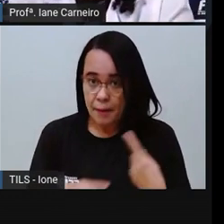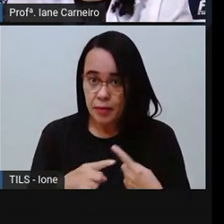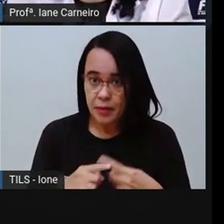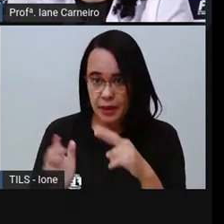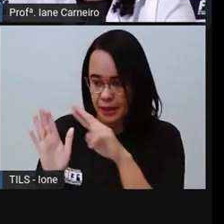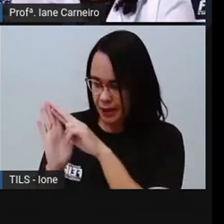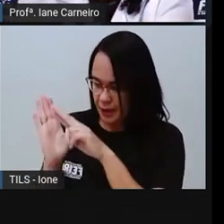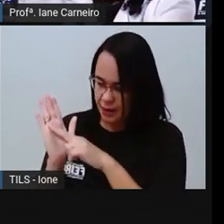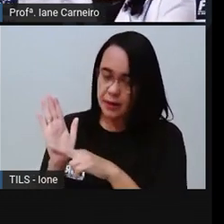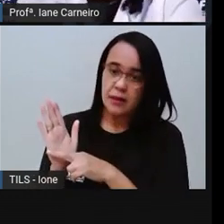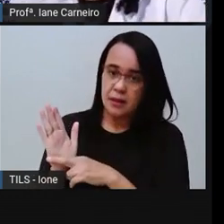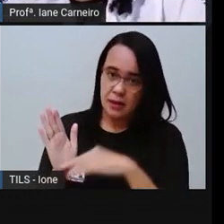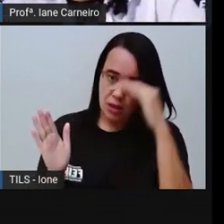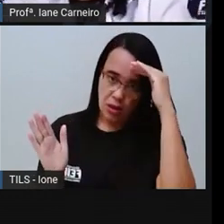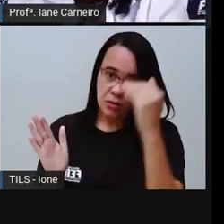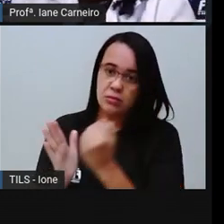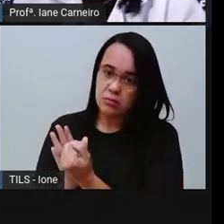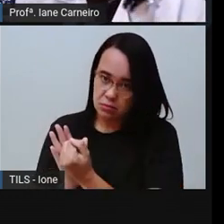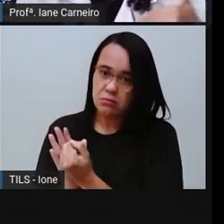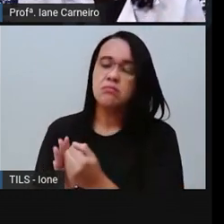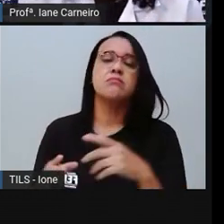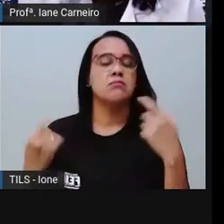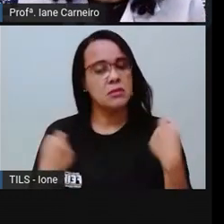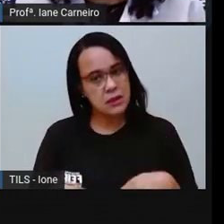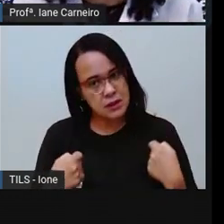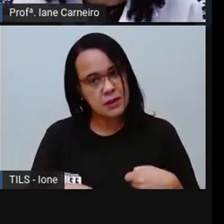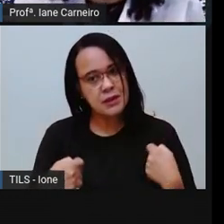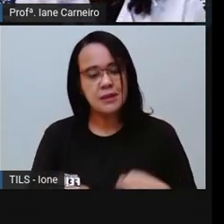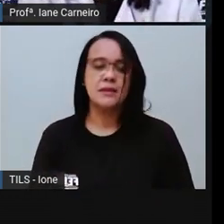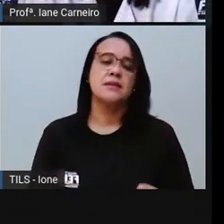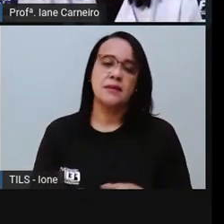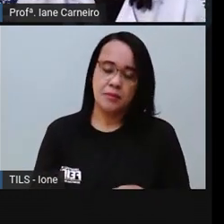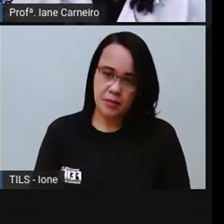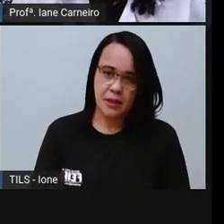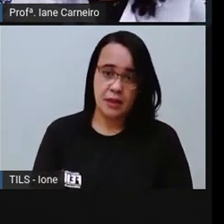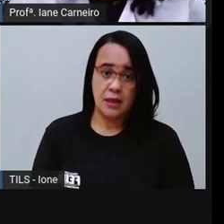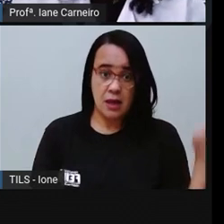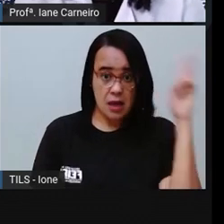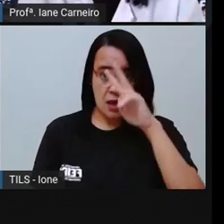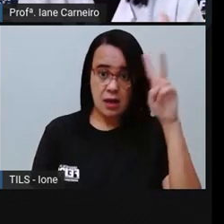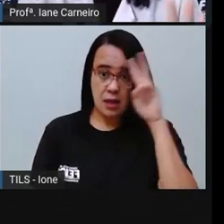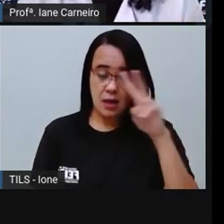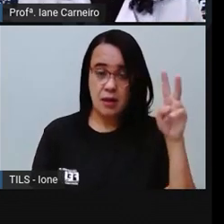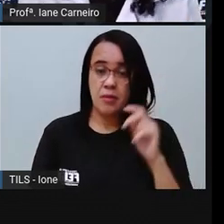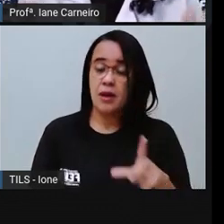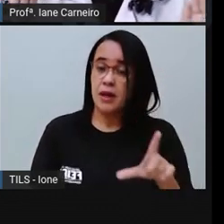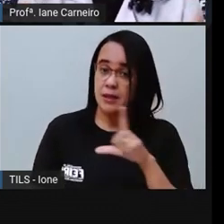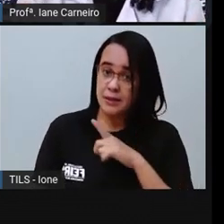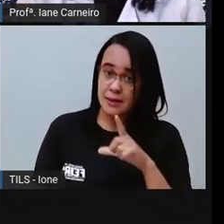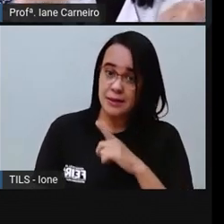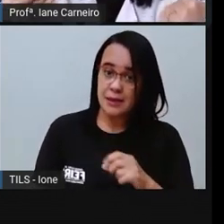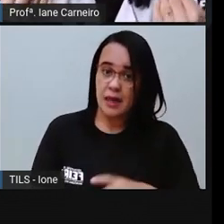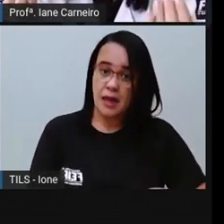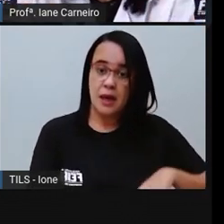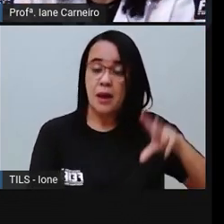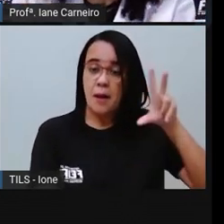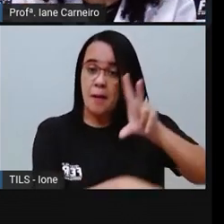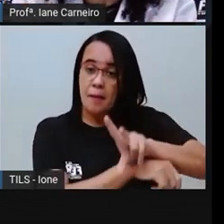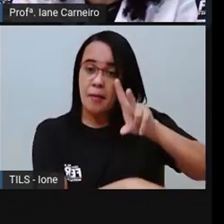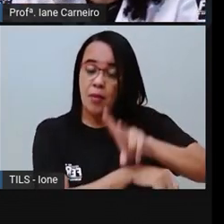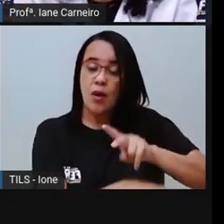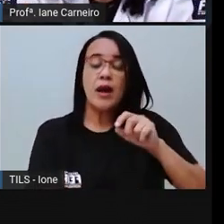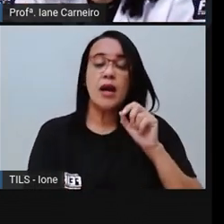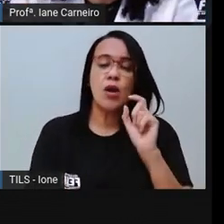ultrapassar ali a proteção, né? Eu me lembro que no parque da cidade tem uma proteção, né? Que é para impedir que a gente chegue